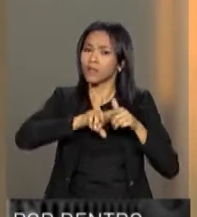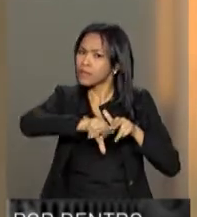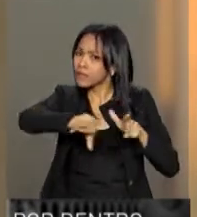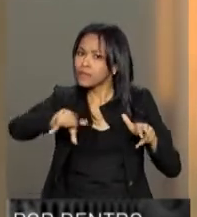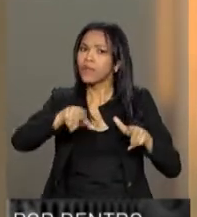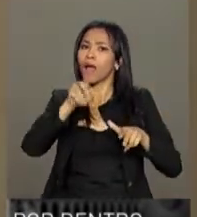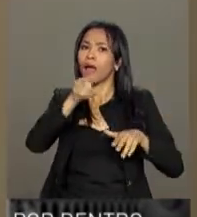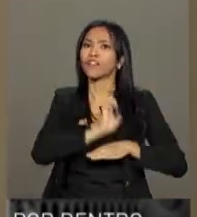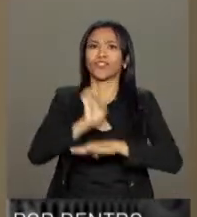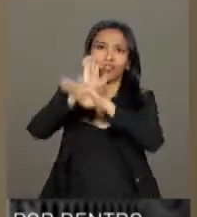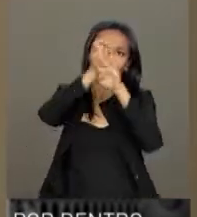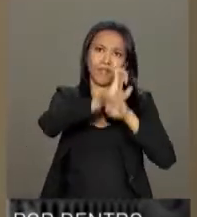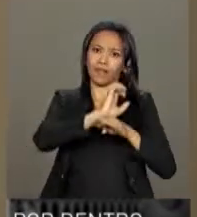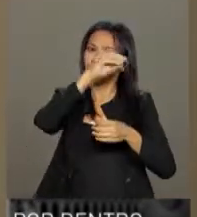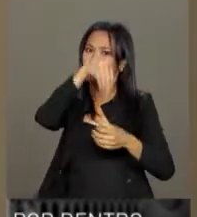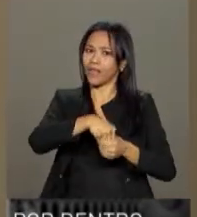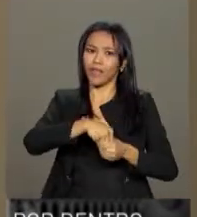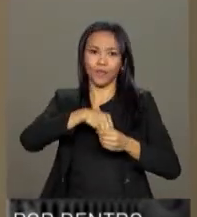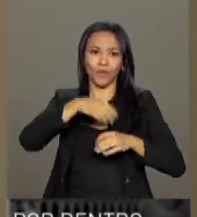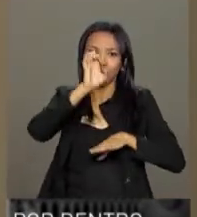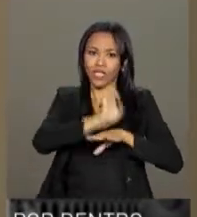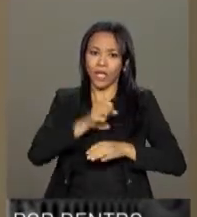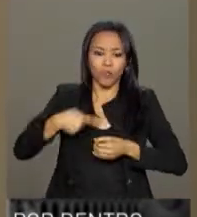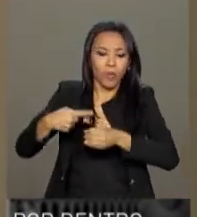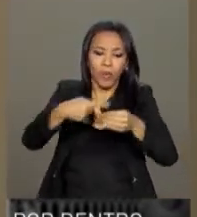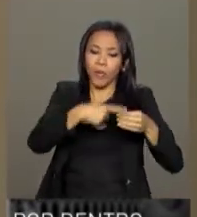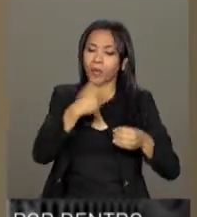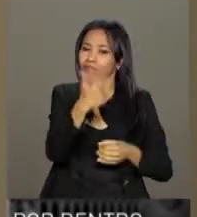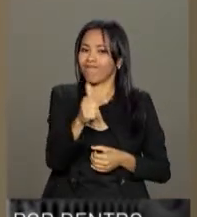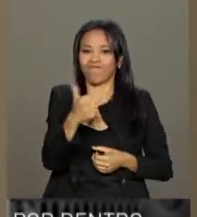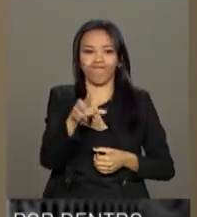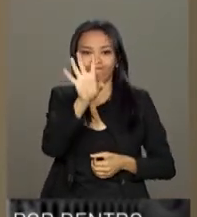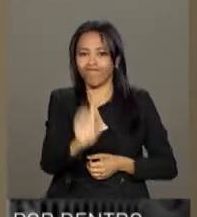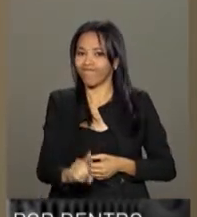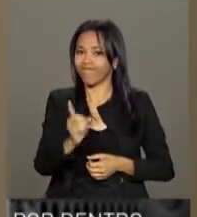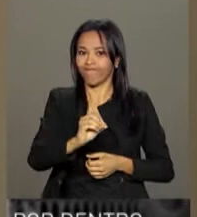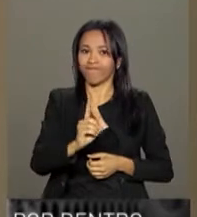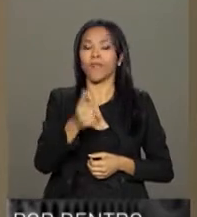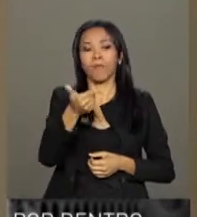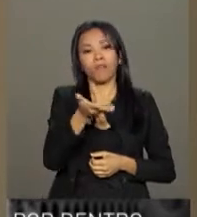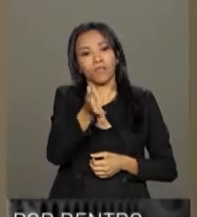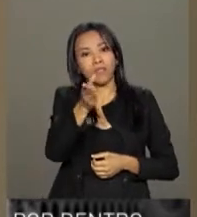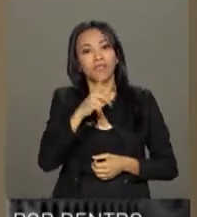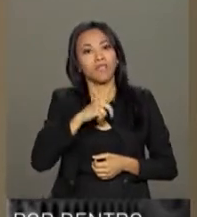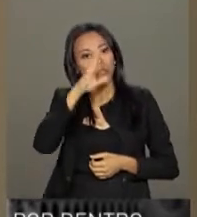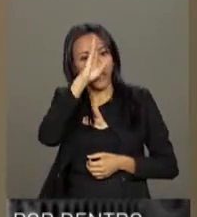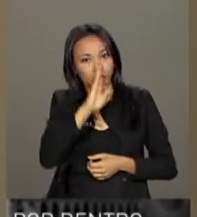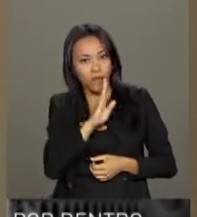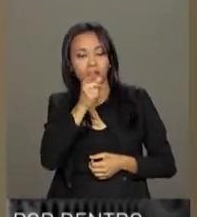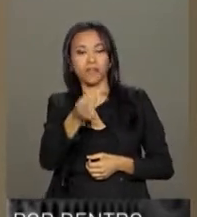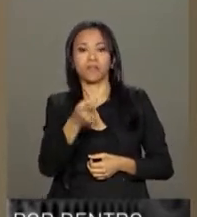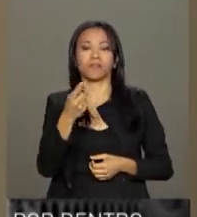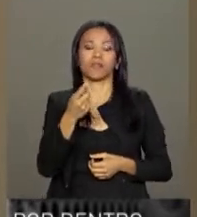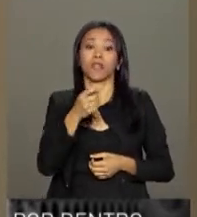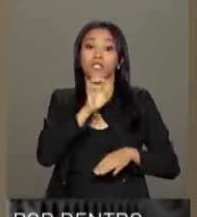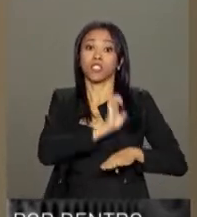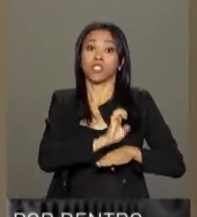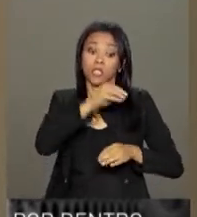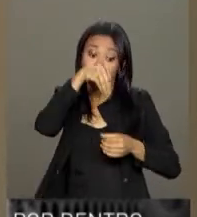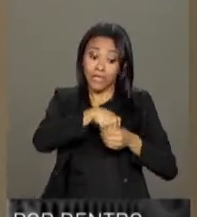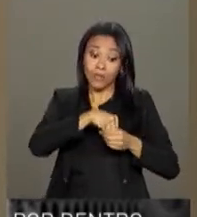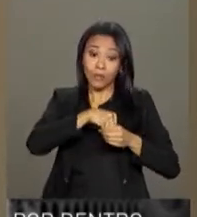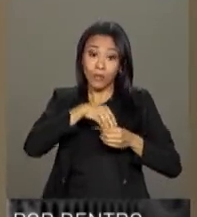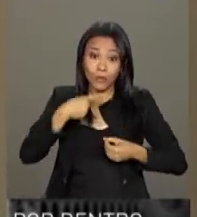de um Estado para o outro. Para que haja possibilidade de passagens interestaduais, de passagens gratuitas dentro de cada Estado,